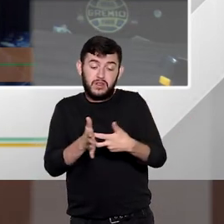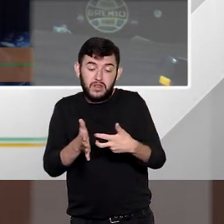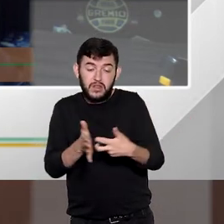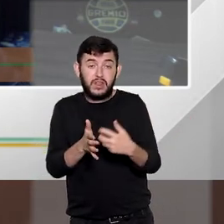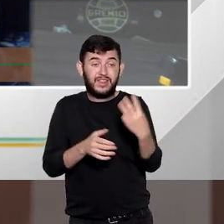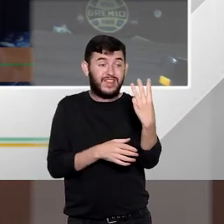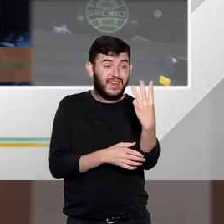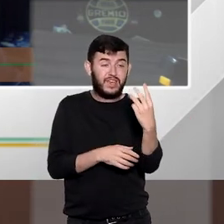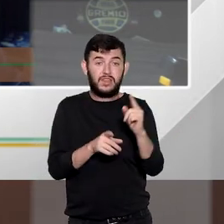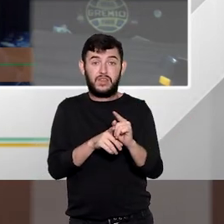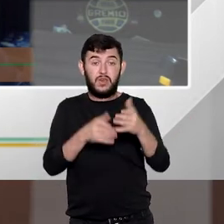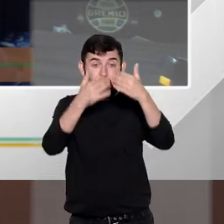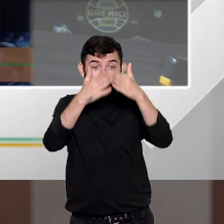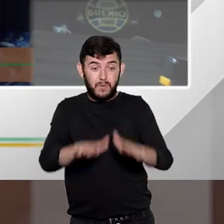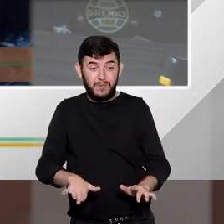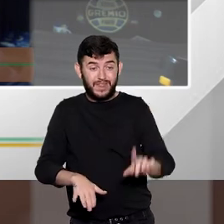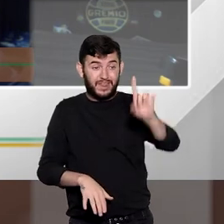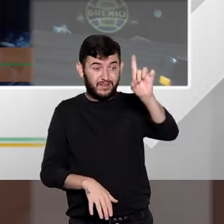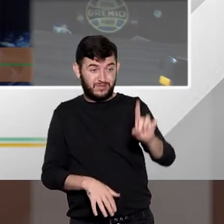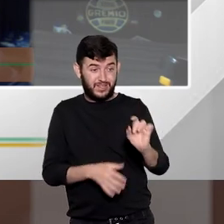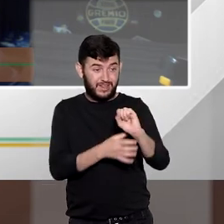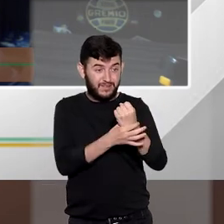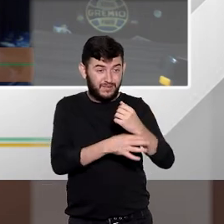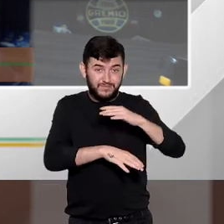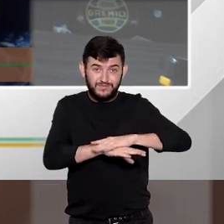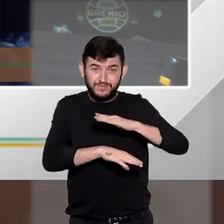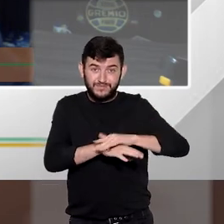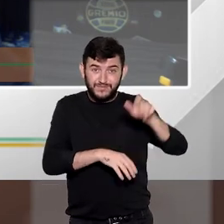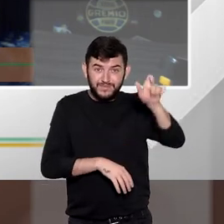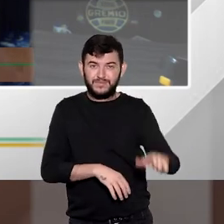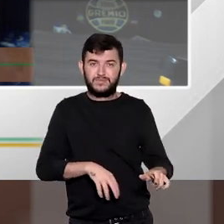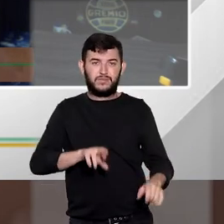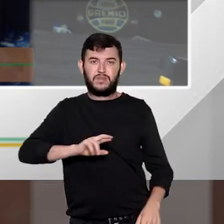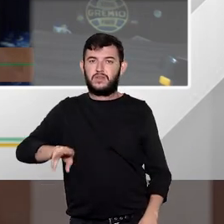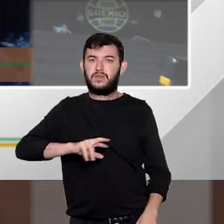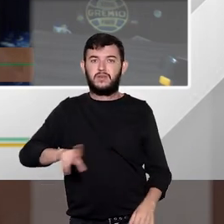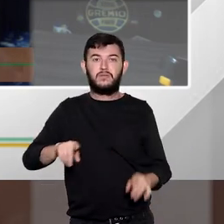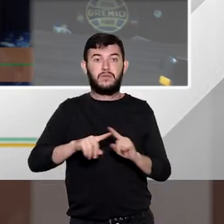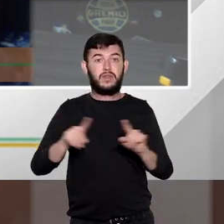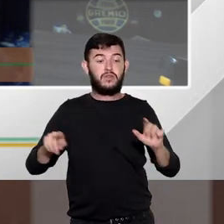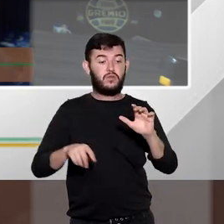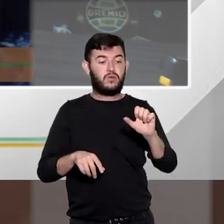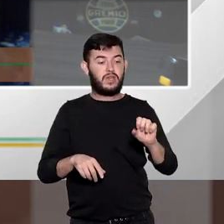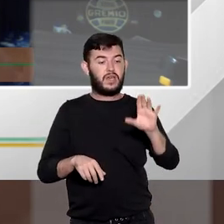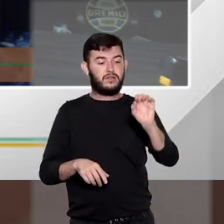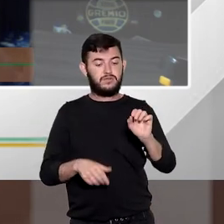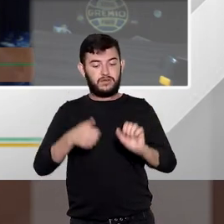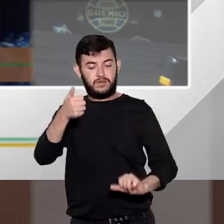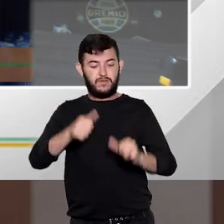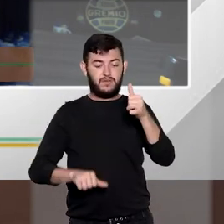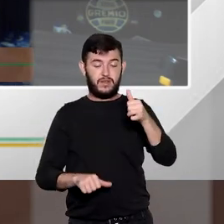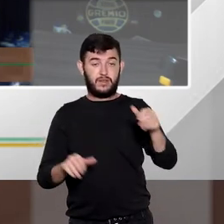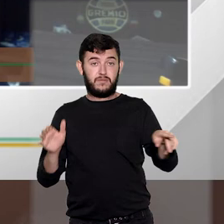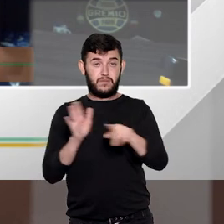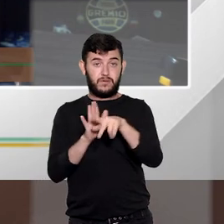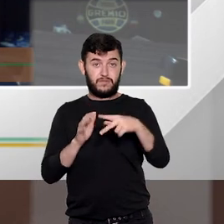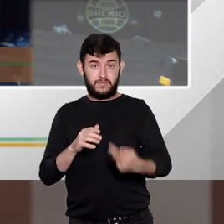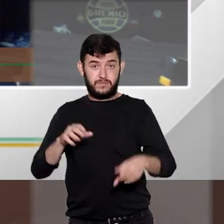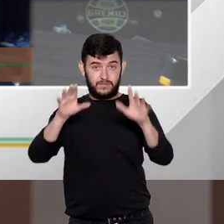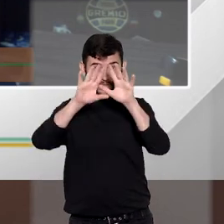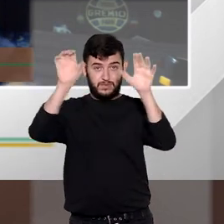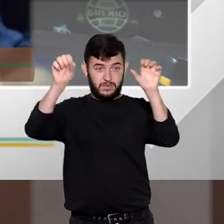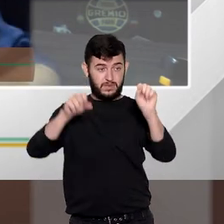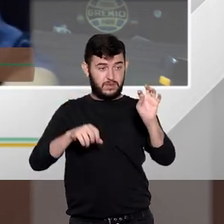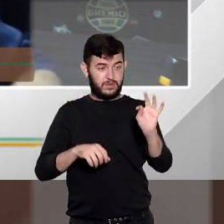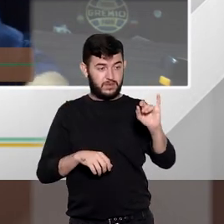a compensação depende do caso concreto é a tendência do STJ então se o juiz de